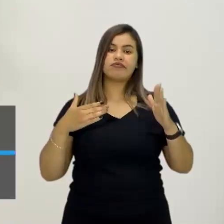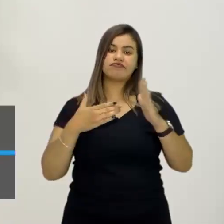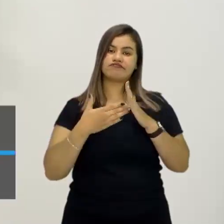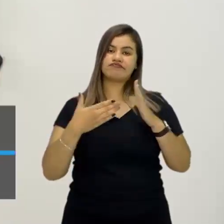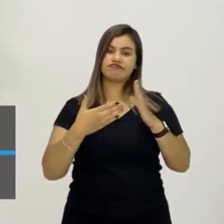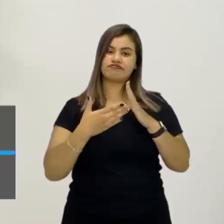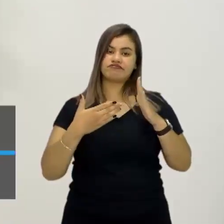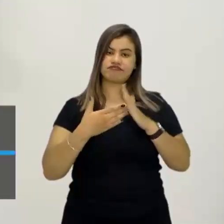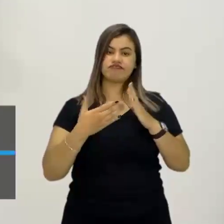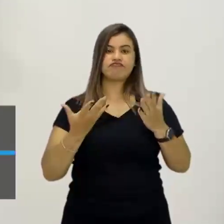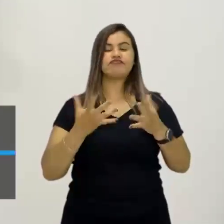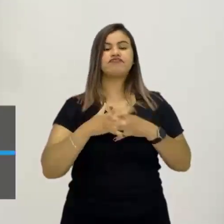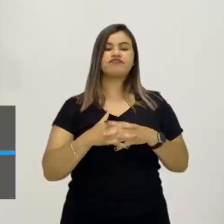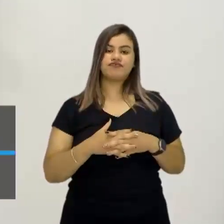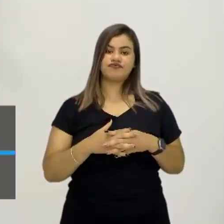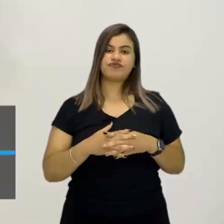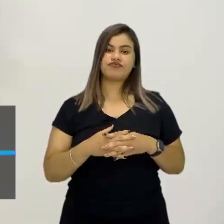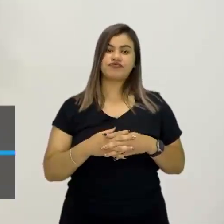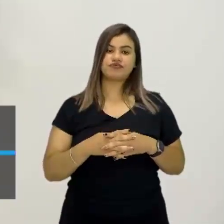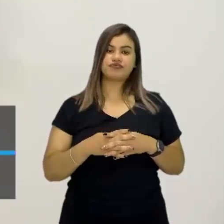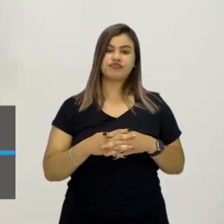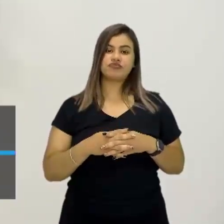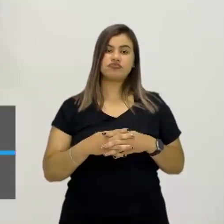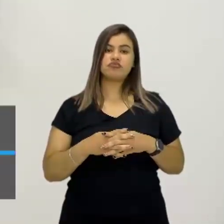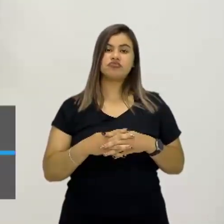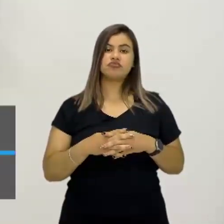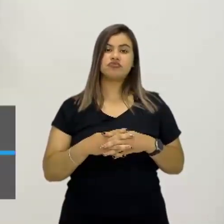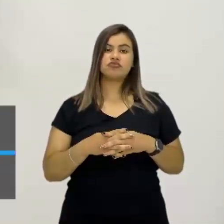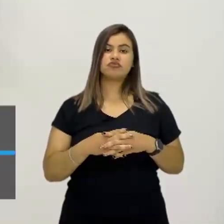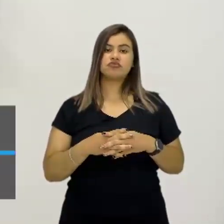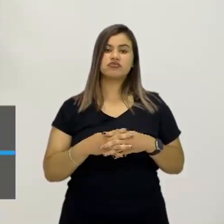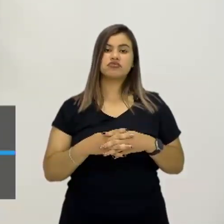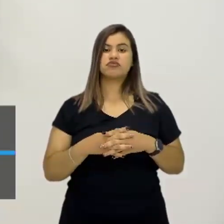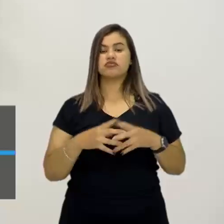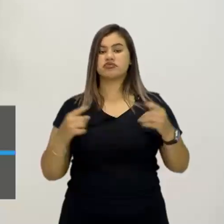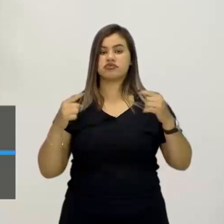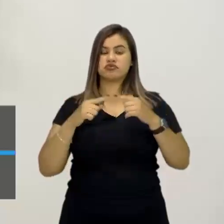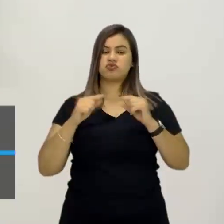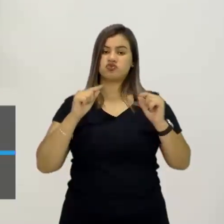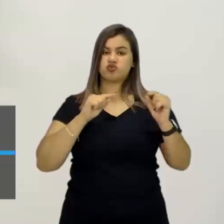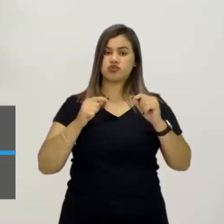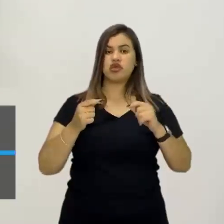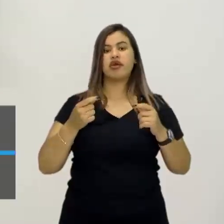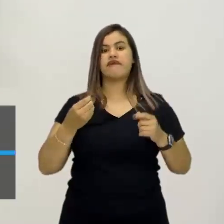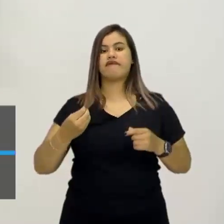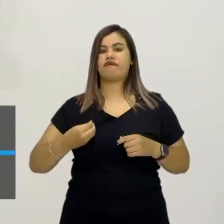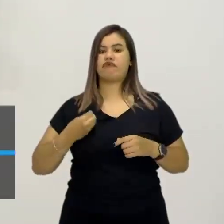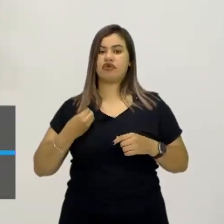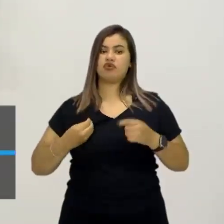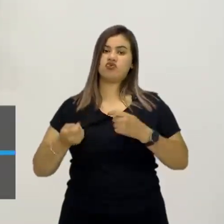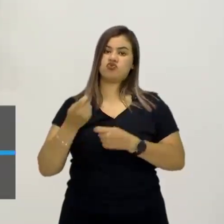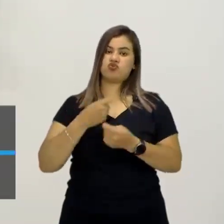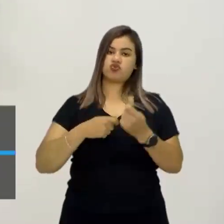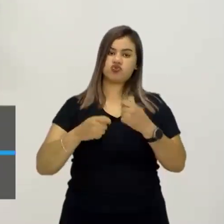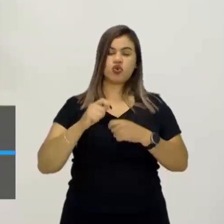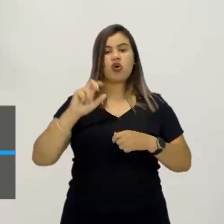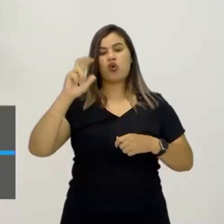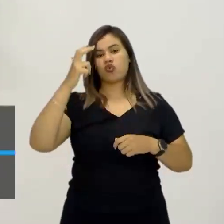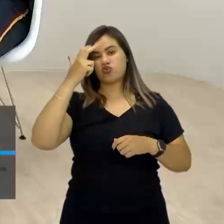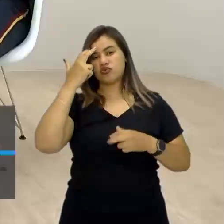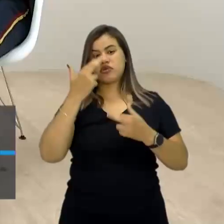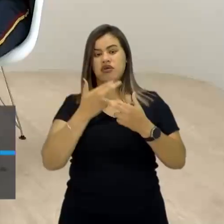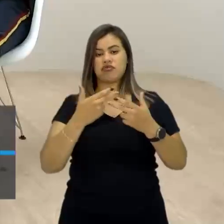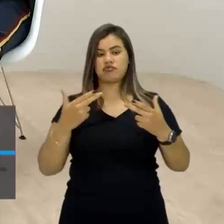E sendo limitadas, isso repercute na sua vida econômica, cultural e etc.